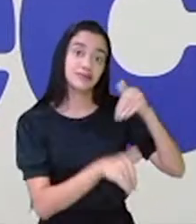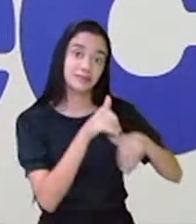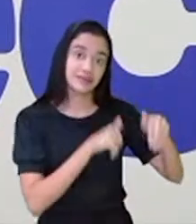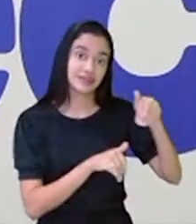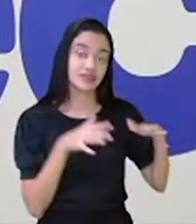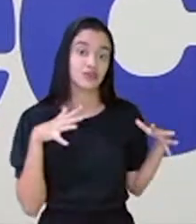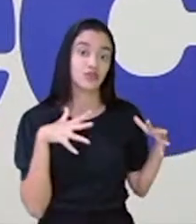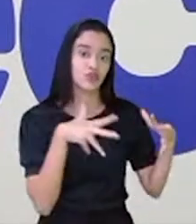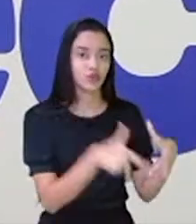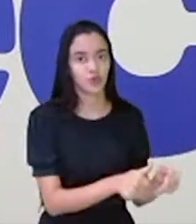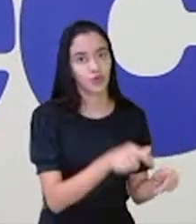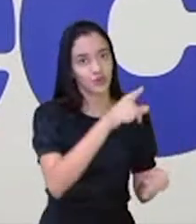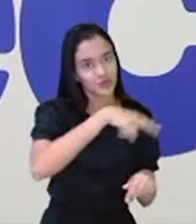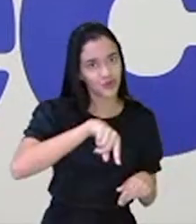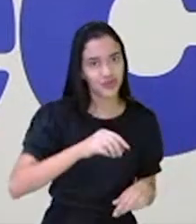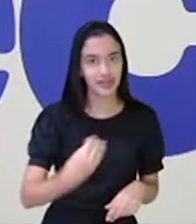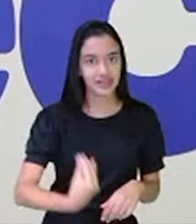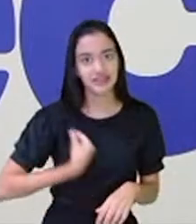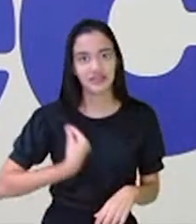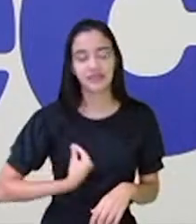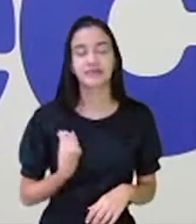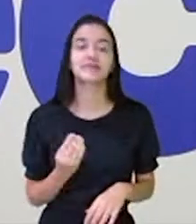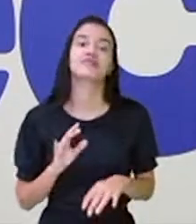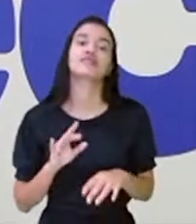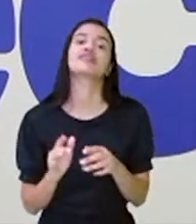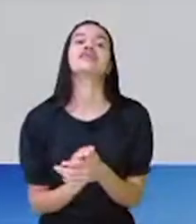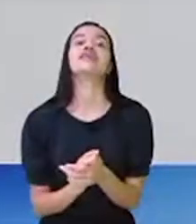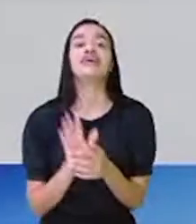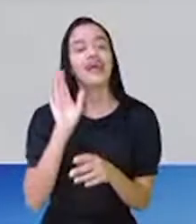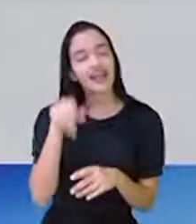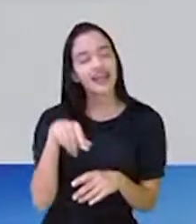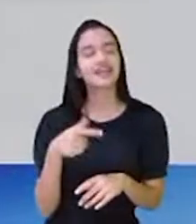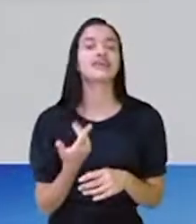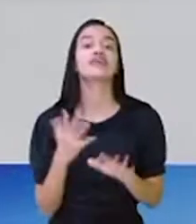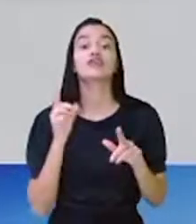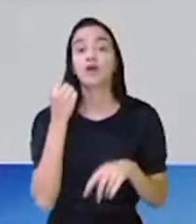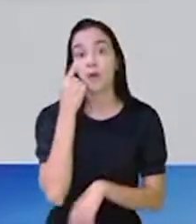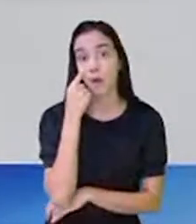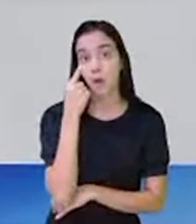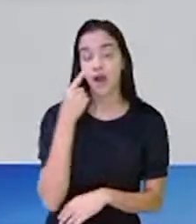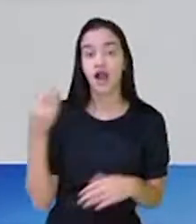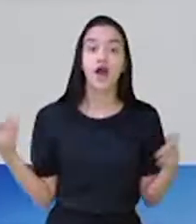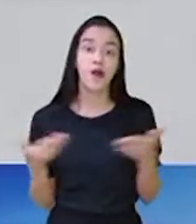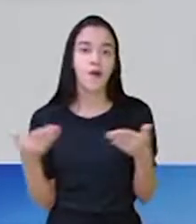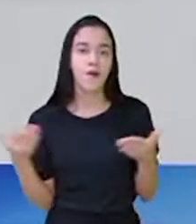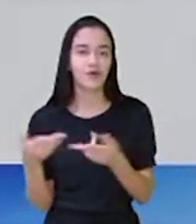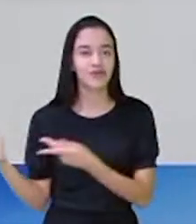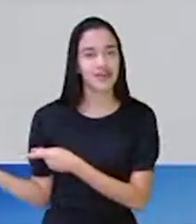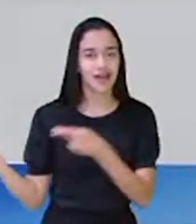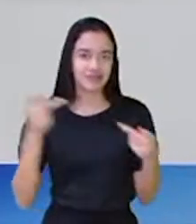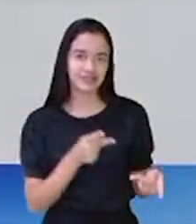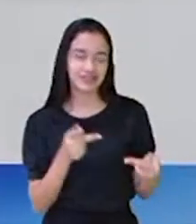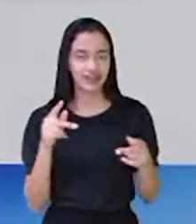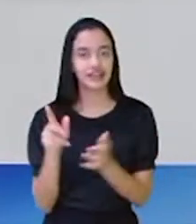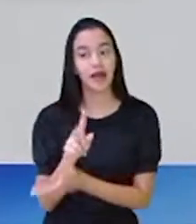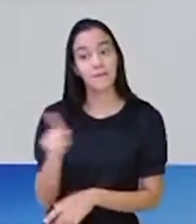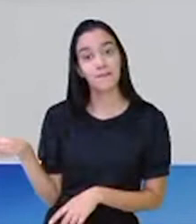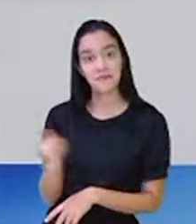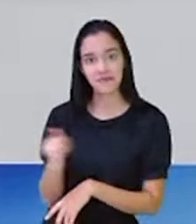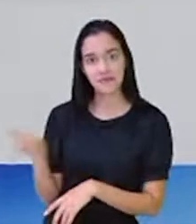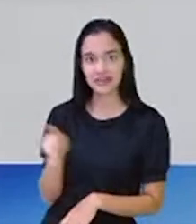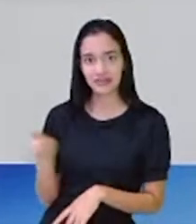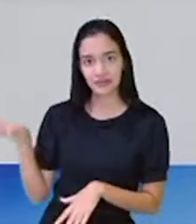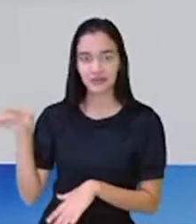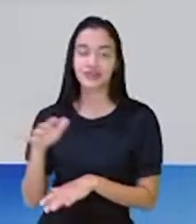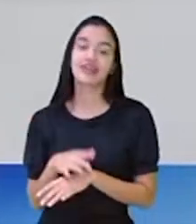ao vivo. Vamos participar. É isso aí, gente. Então, olha, hoje a visita da professora Cátia